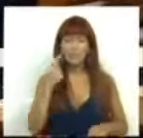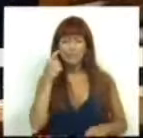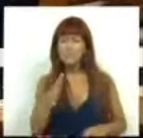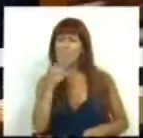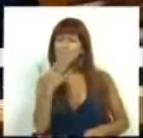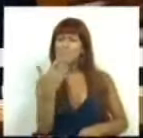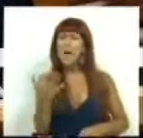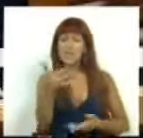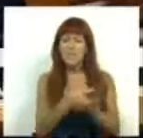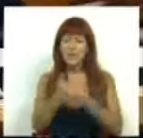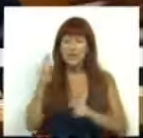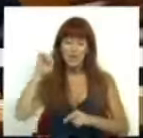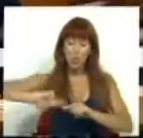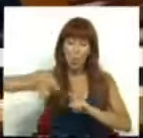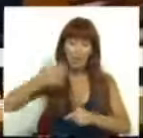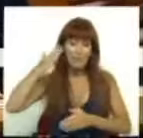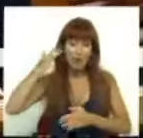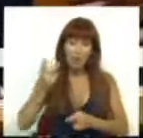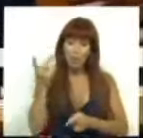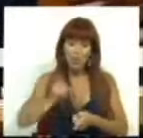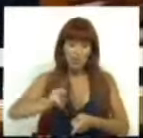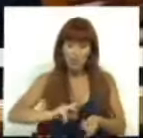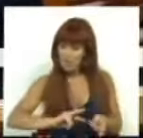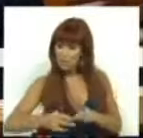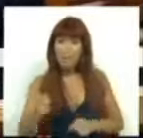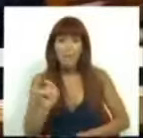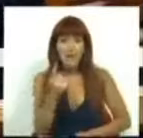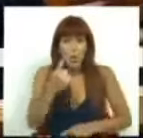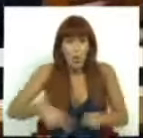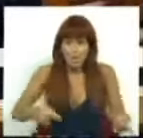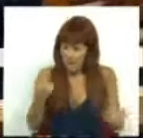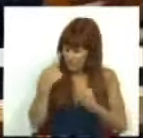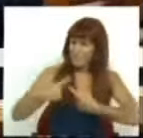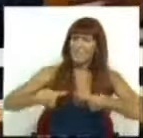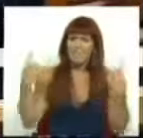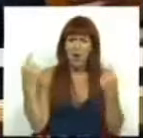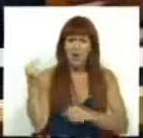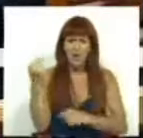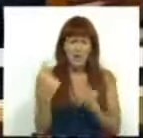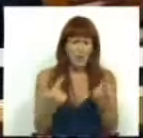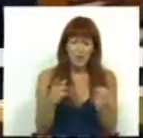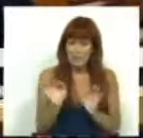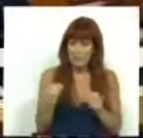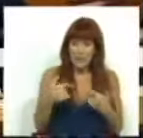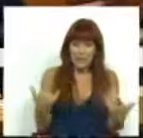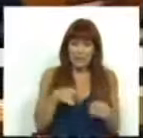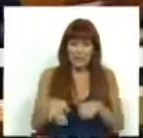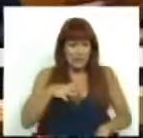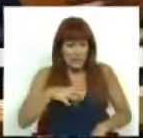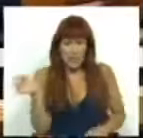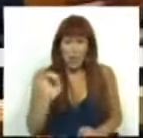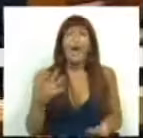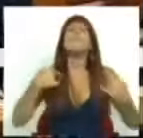cenário macroeconómico para o ano em curso, duas vezes alterado em apenas um mês e meio, o que revela, pelo menos, alguma impreparação política.